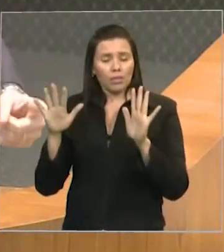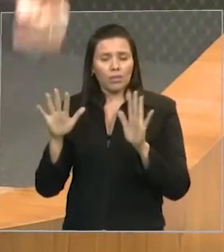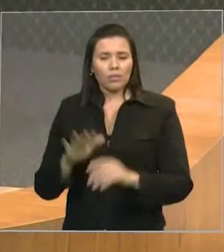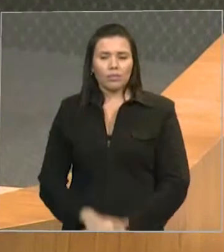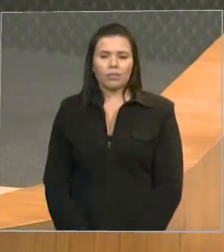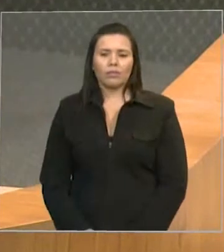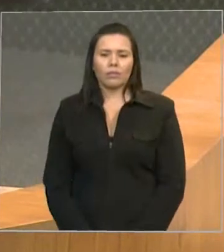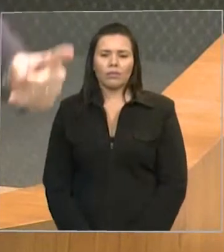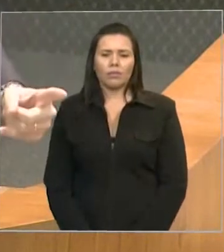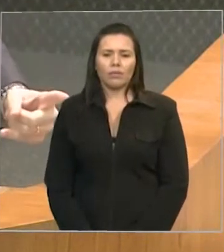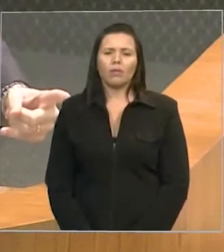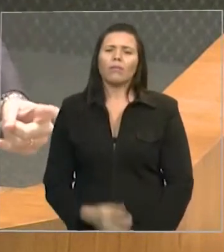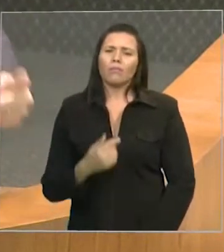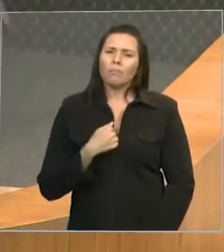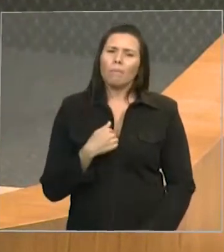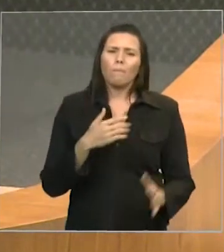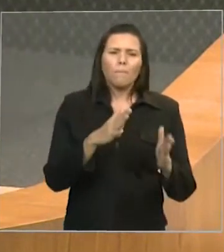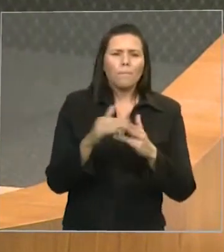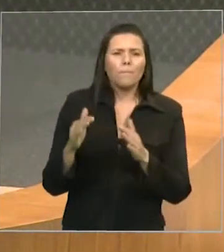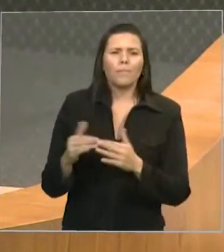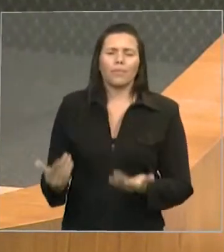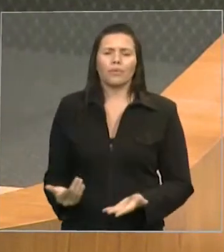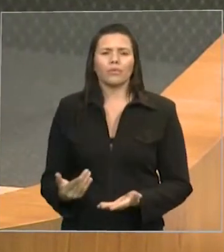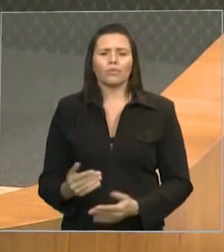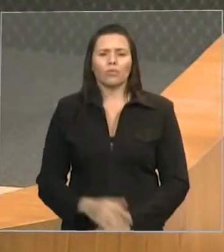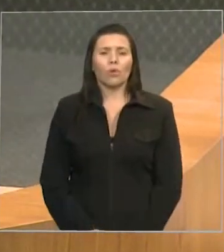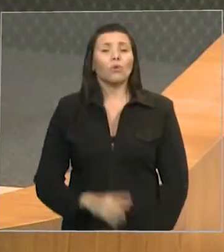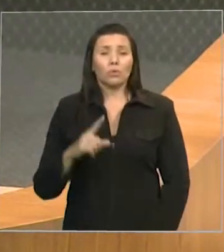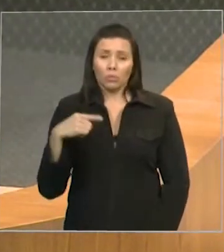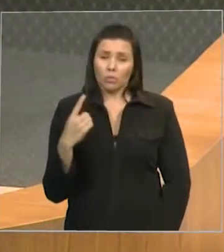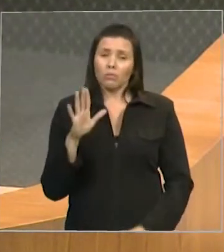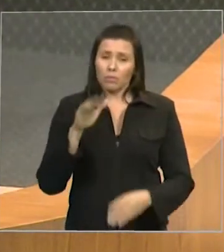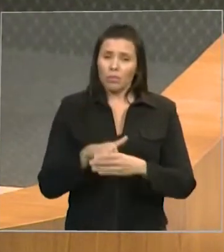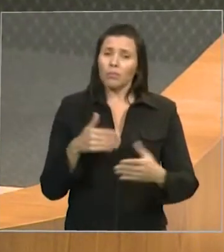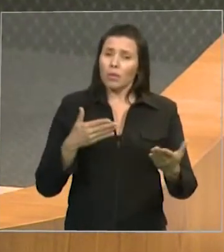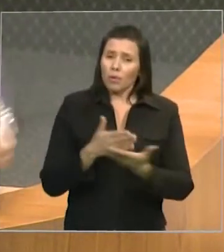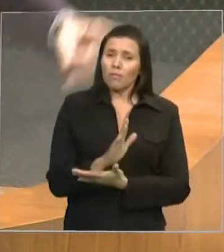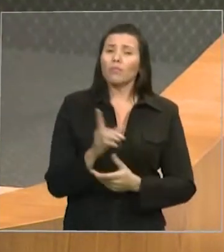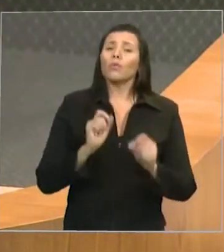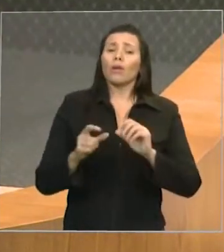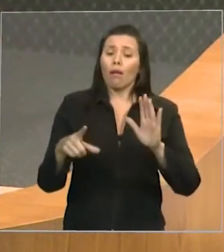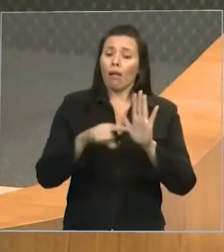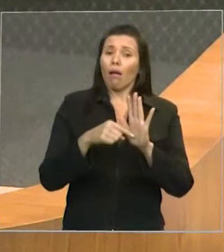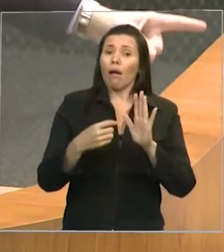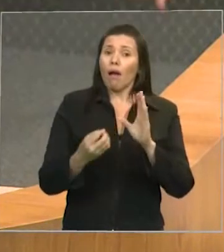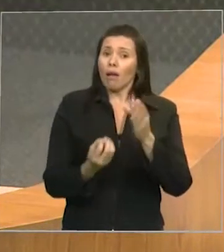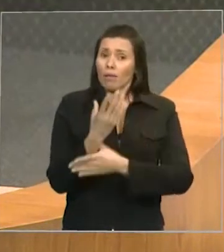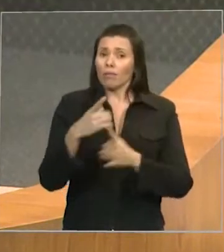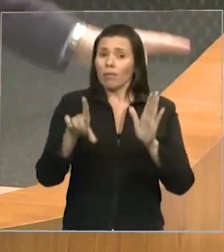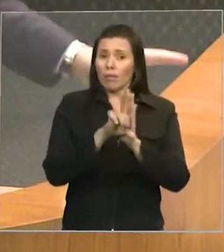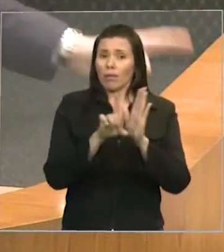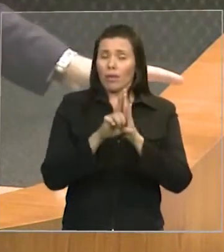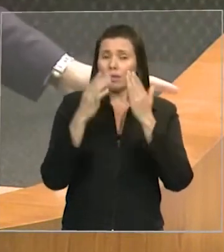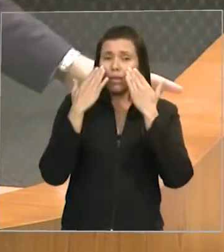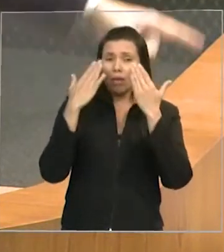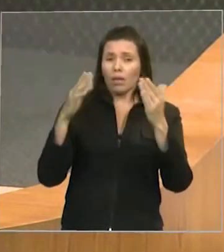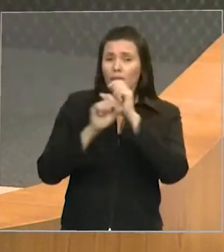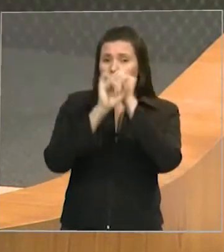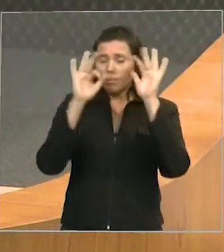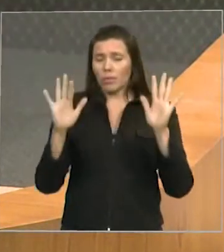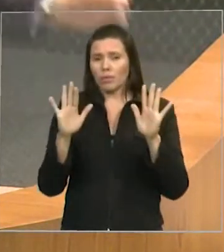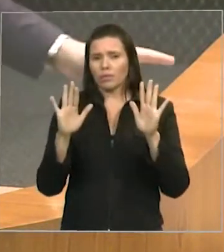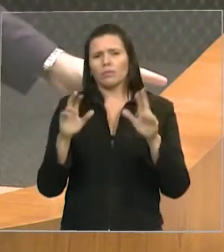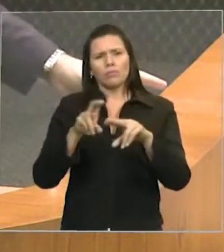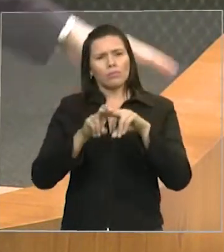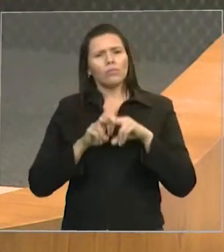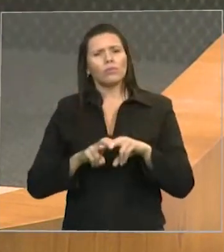seja coerente com o que nós aprovamos, que foi a lei de transparência, e que solicite que aprove aqui o